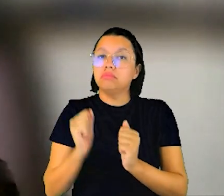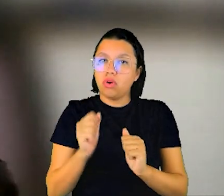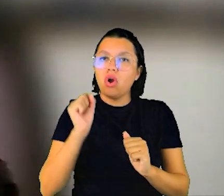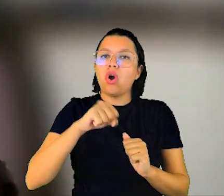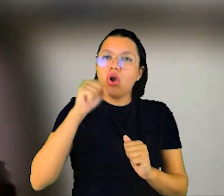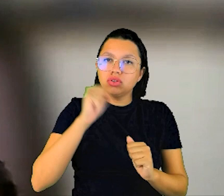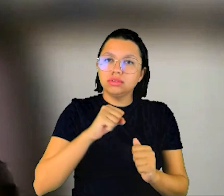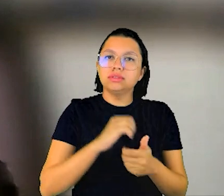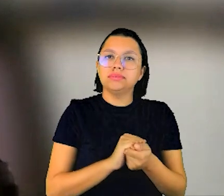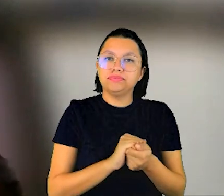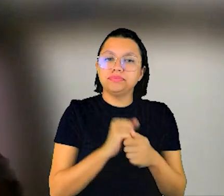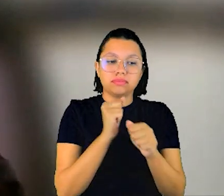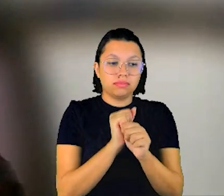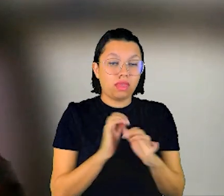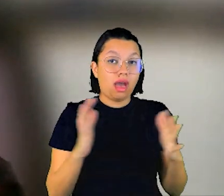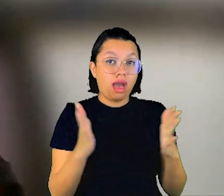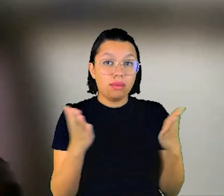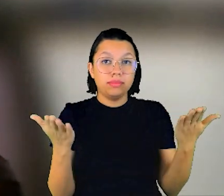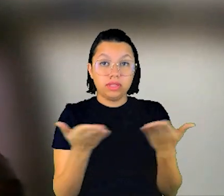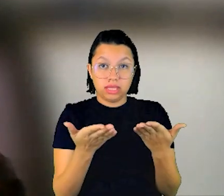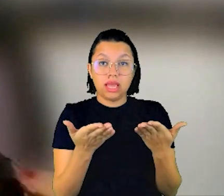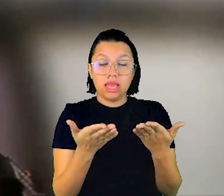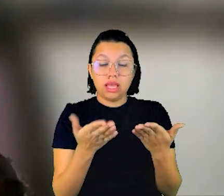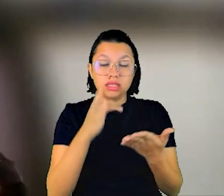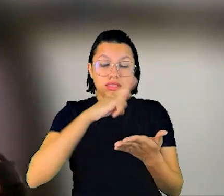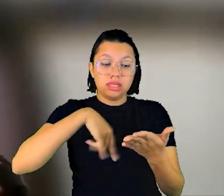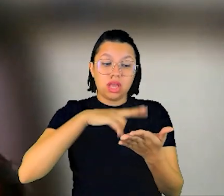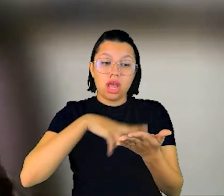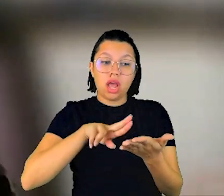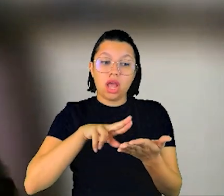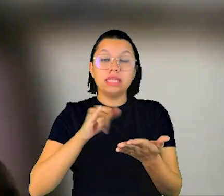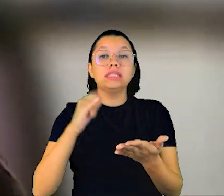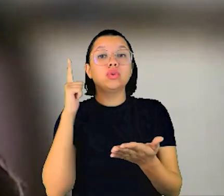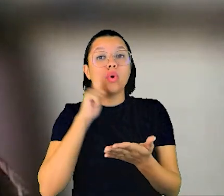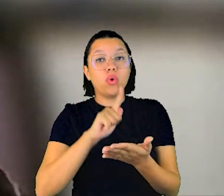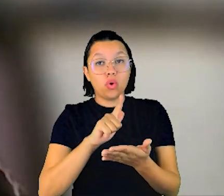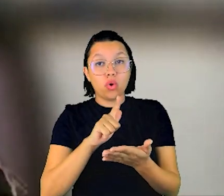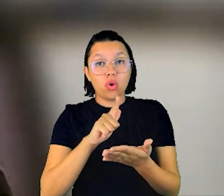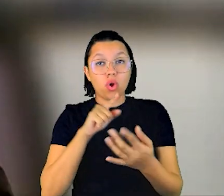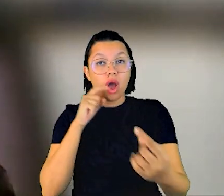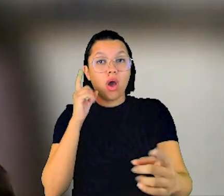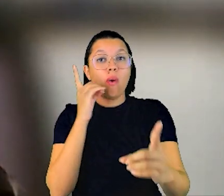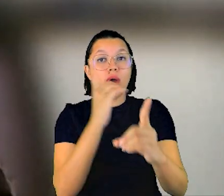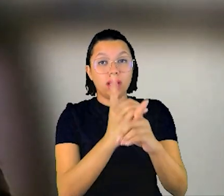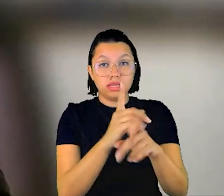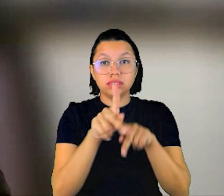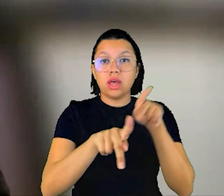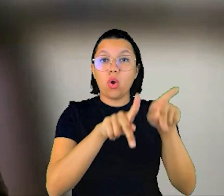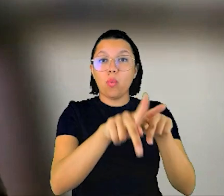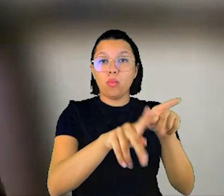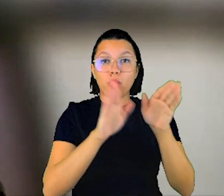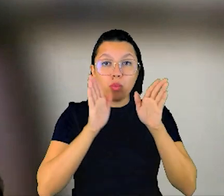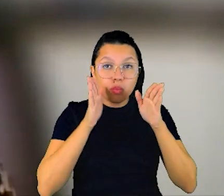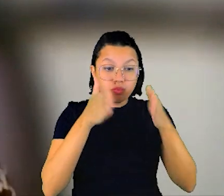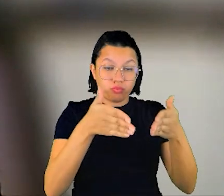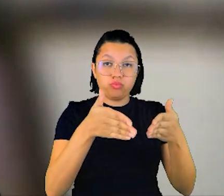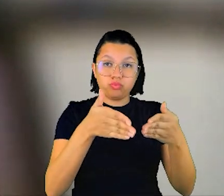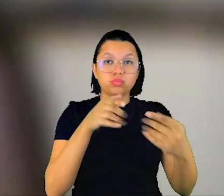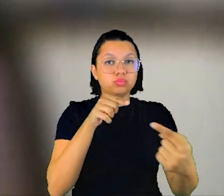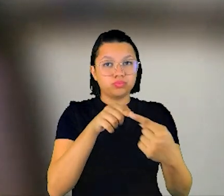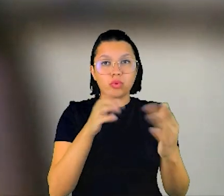possível, sim, a gente poder abrir essa cartilha desde que a gente consiga alcançar o público que a gente está